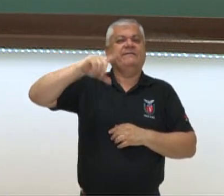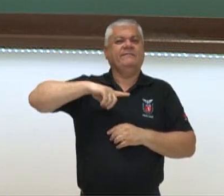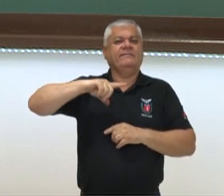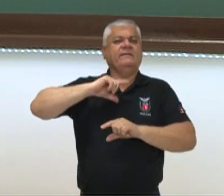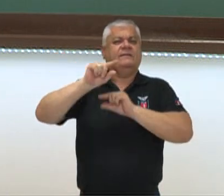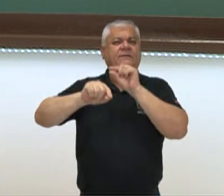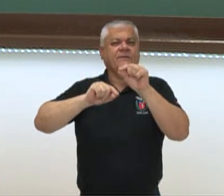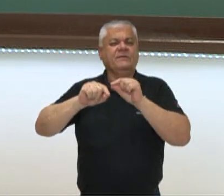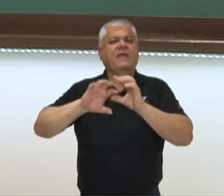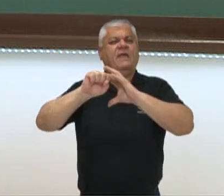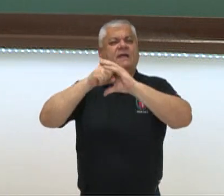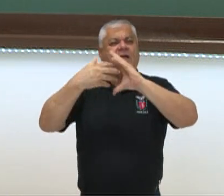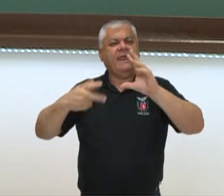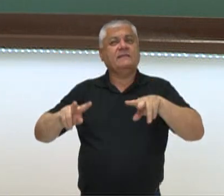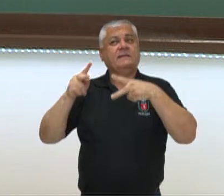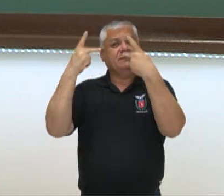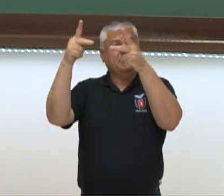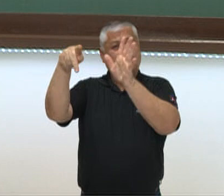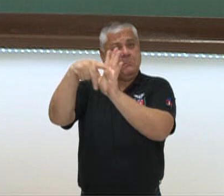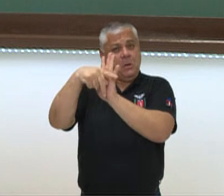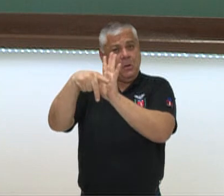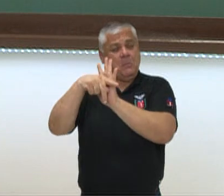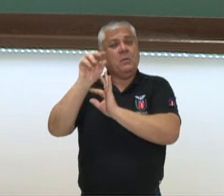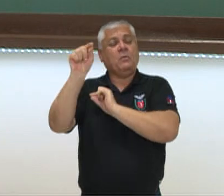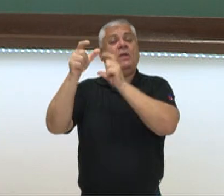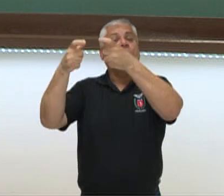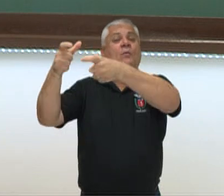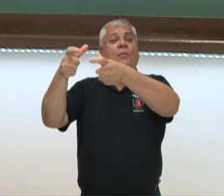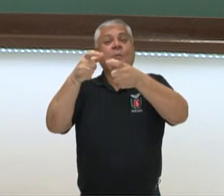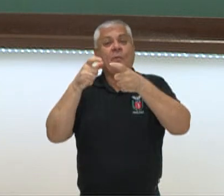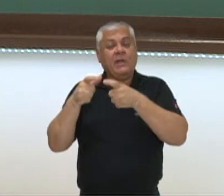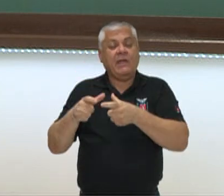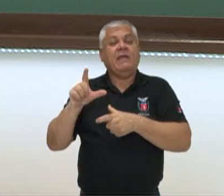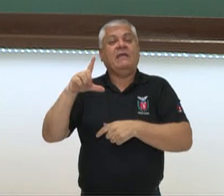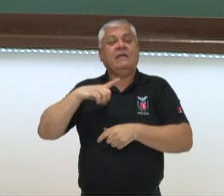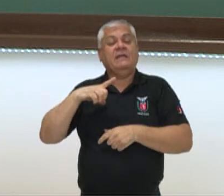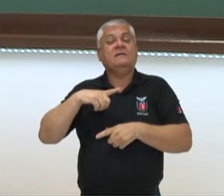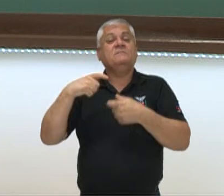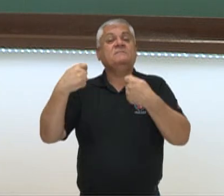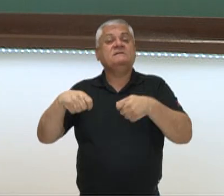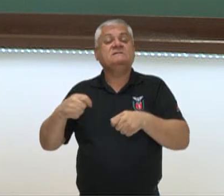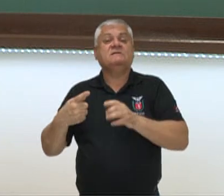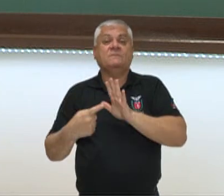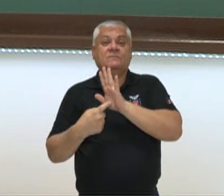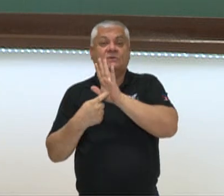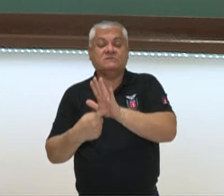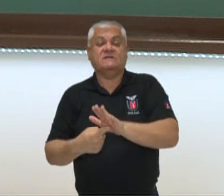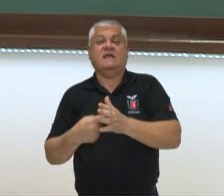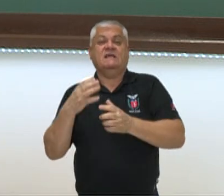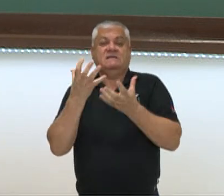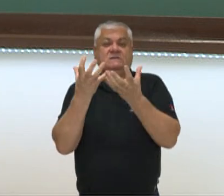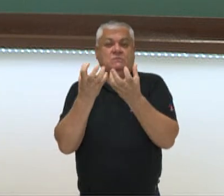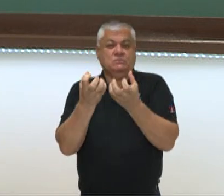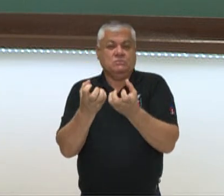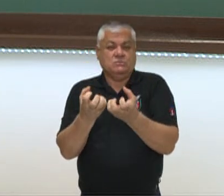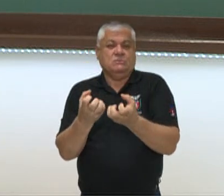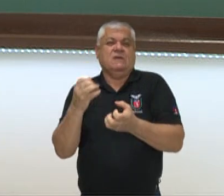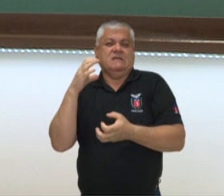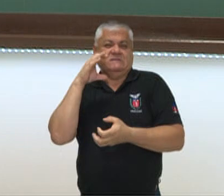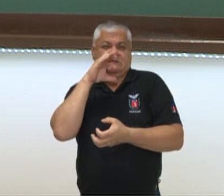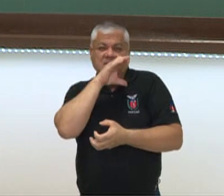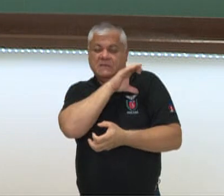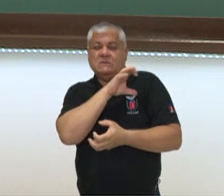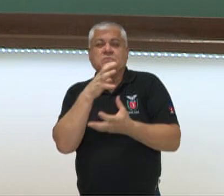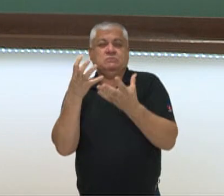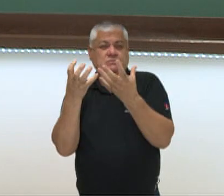que dispõe de características bastante próprias, aonde ele apresenta um clima semiárido, ou seja,